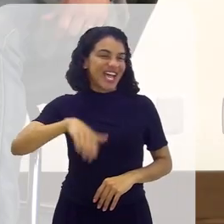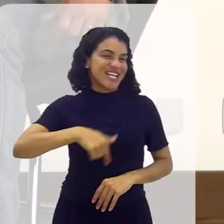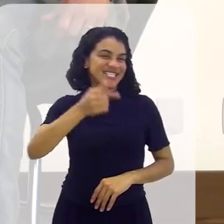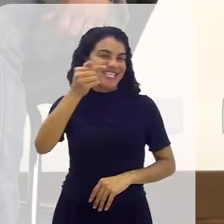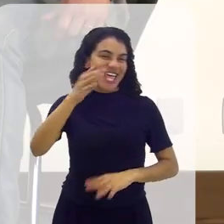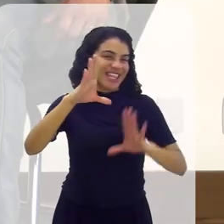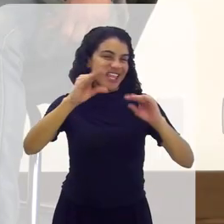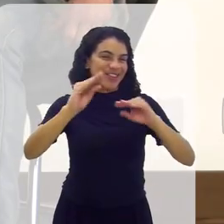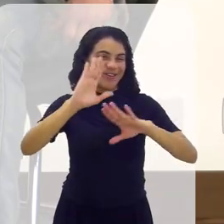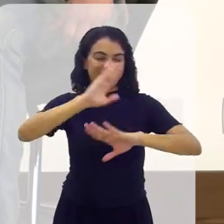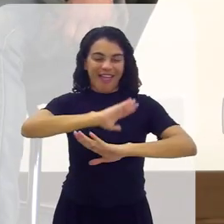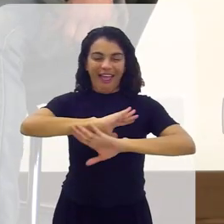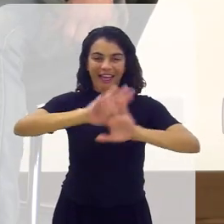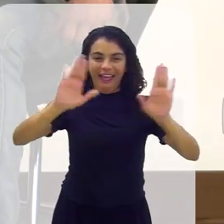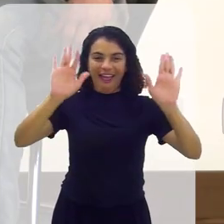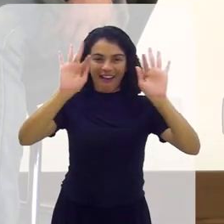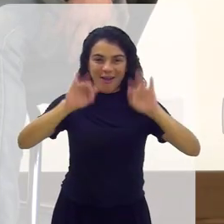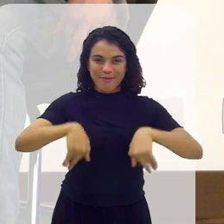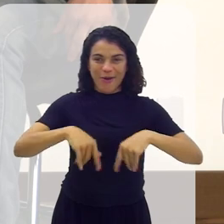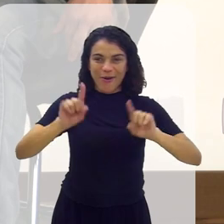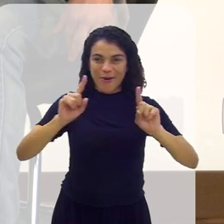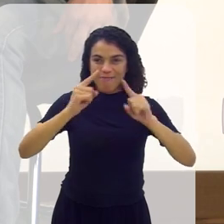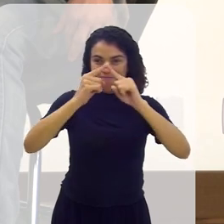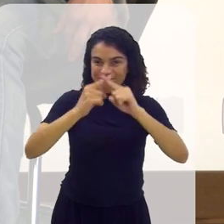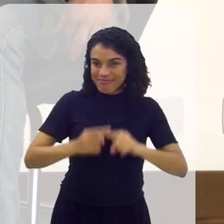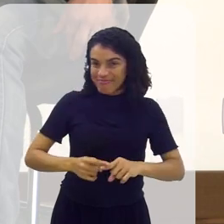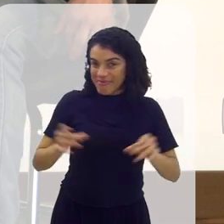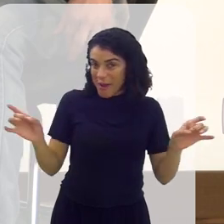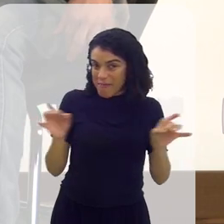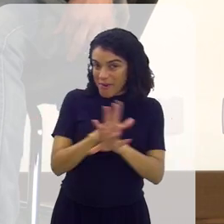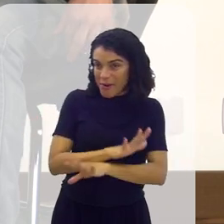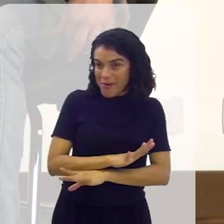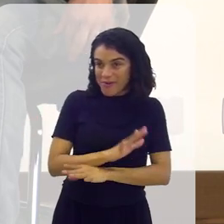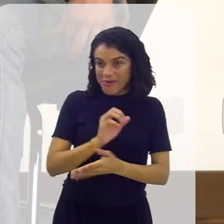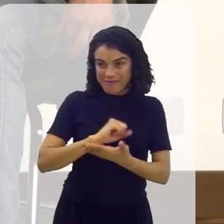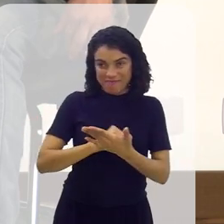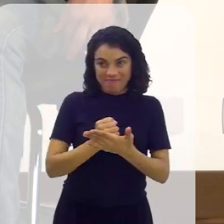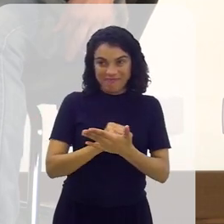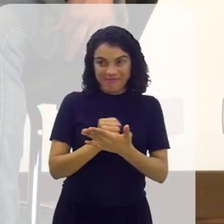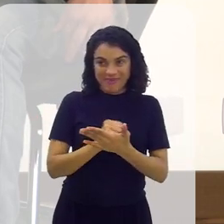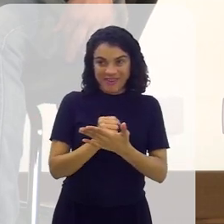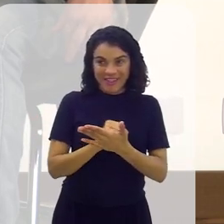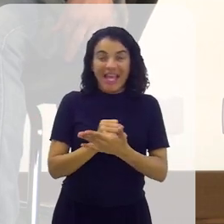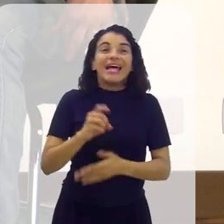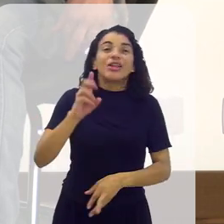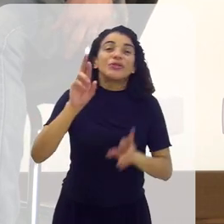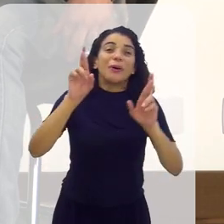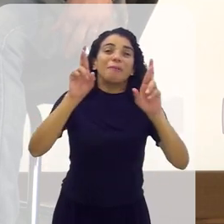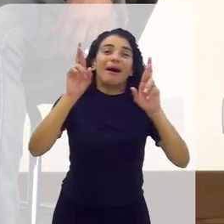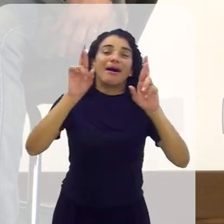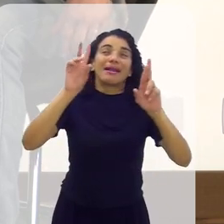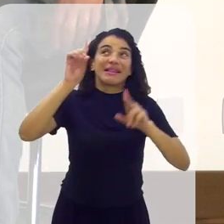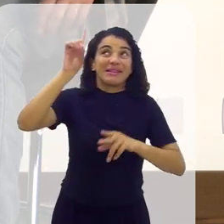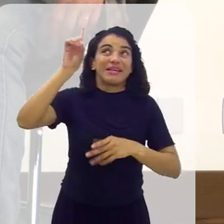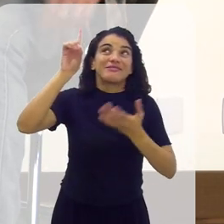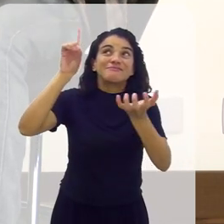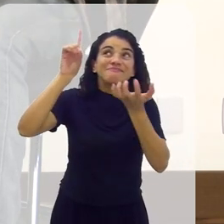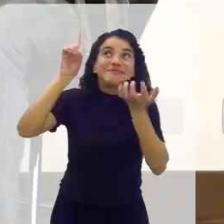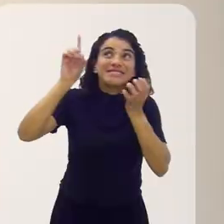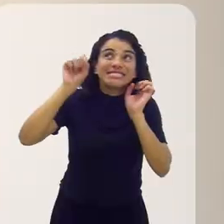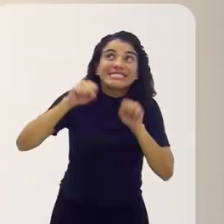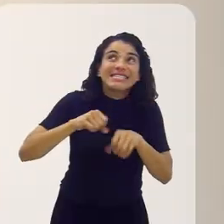19 horas, acabou! Está pronto o vídeo? Está pronto o game? Bem, Deus queira que sim!